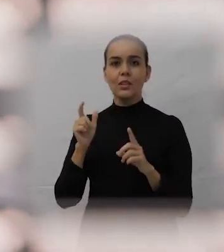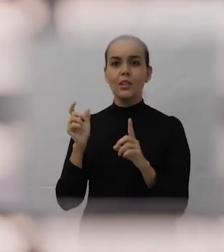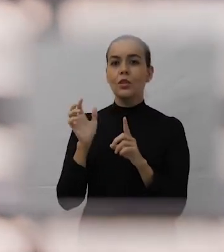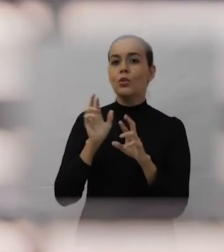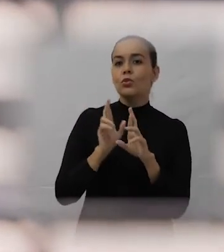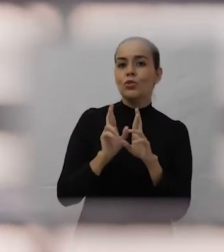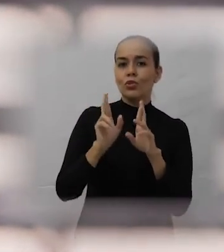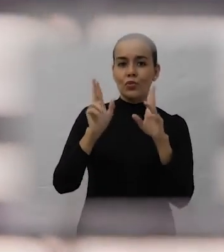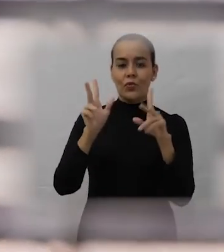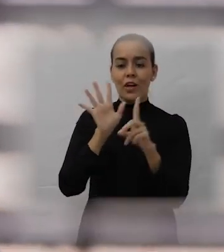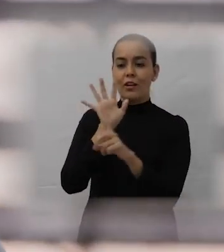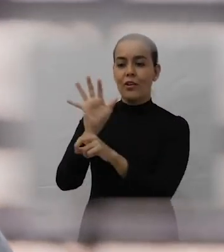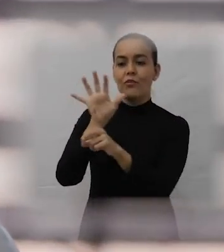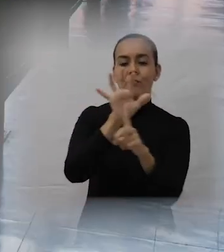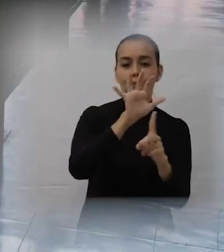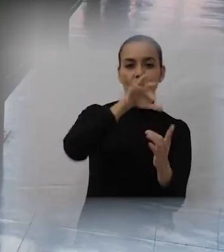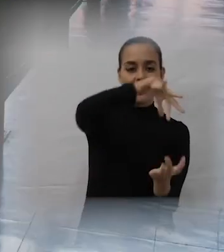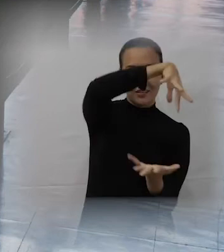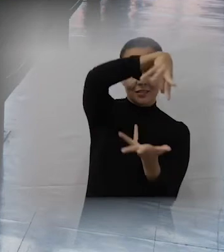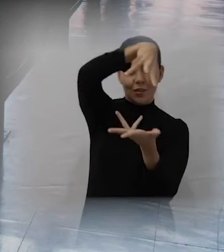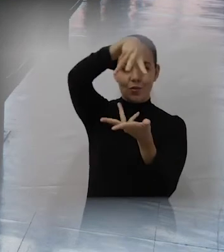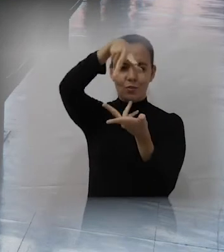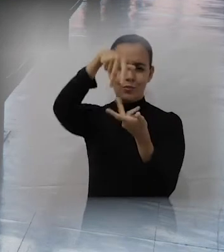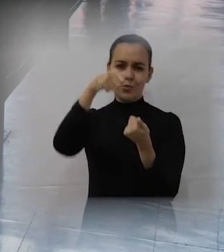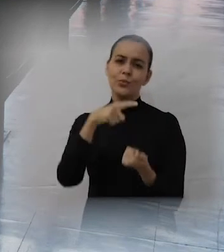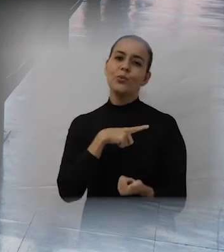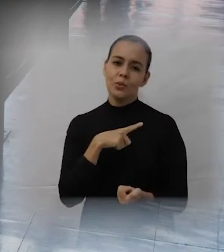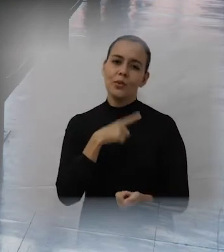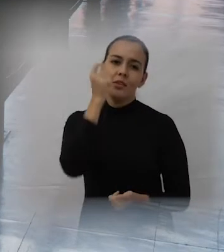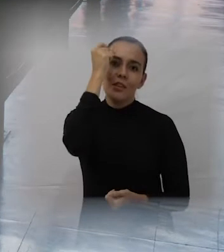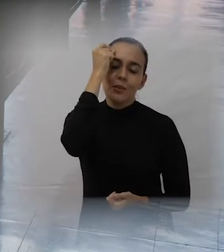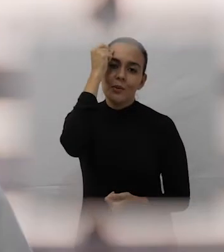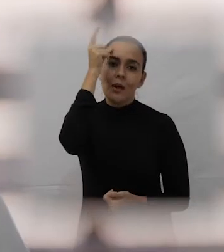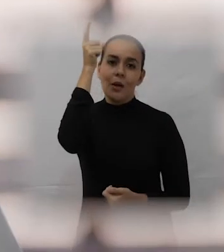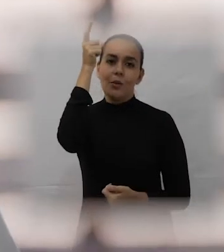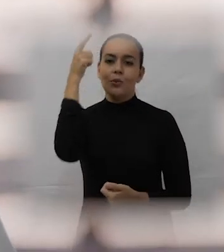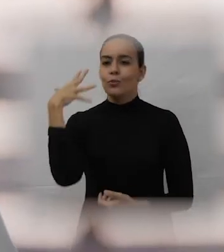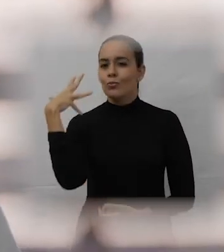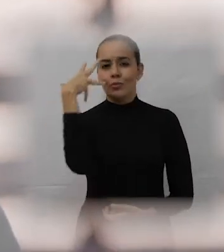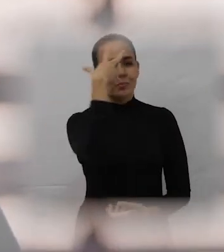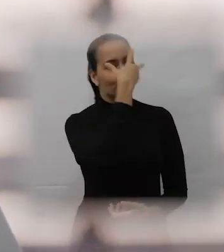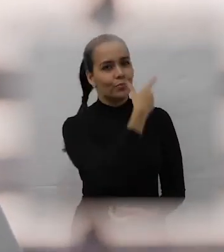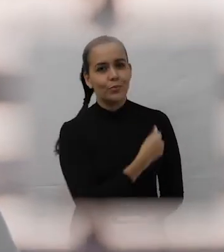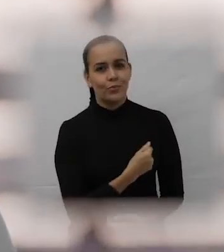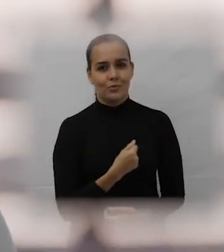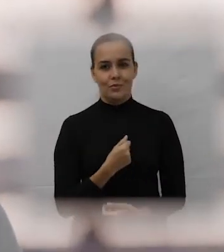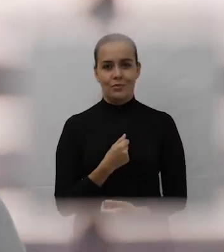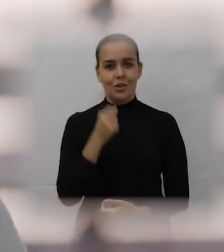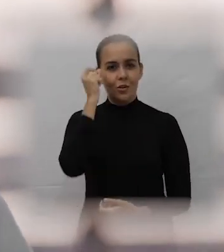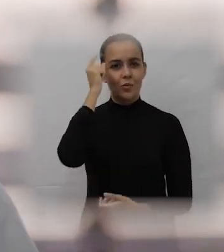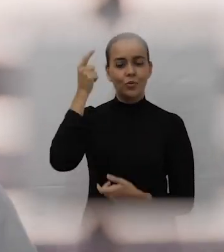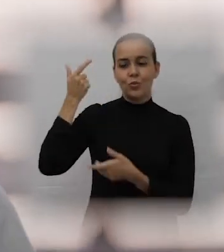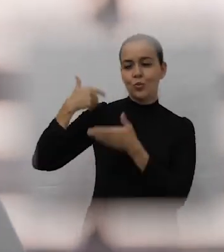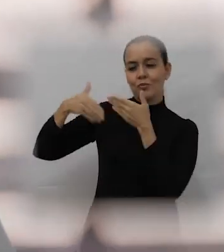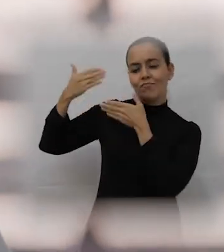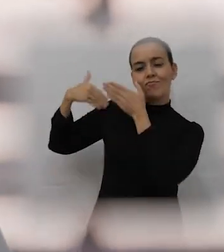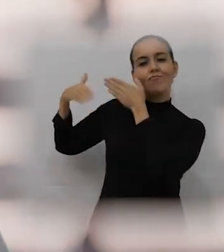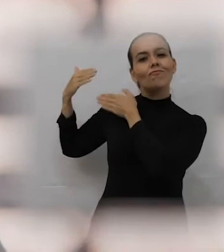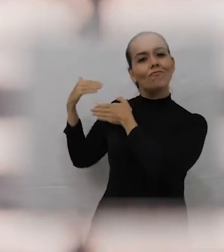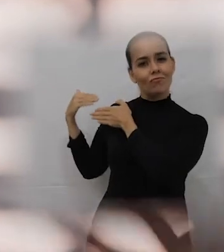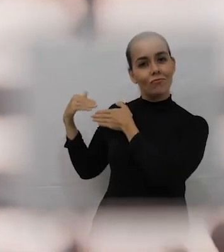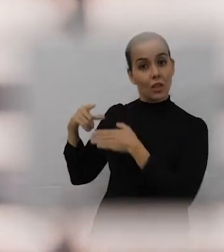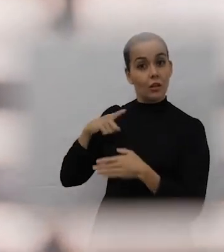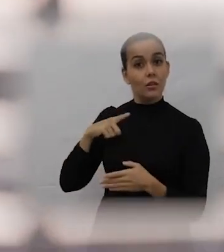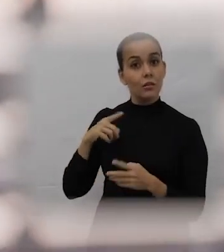tecnologia de forma absolutamente admirável lá na China também. Eu acho que, no fundo, acaba sendo uma resposta ao Ocidente